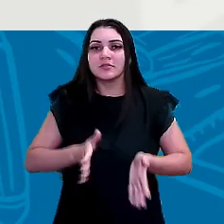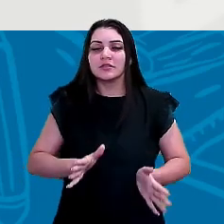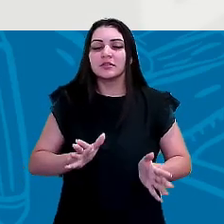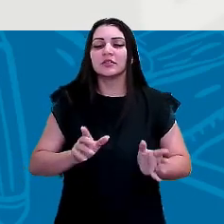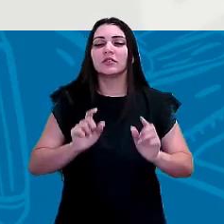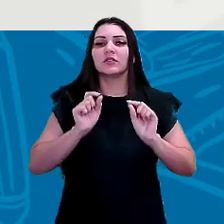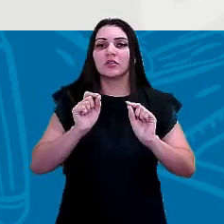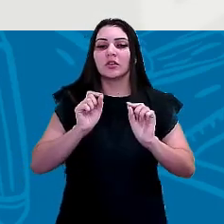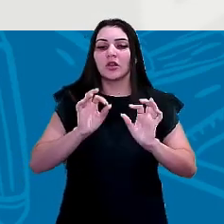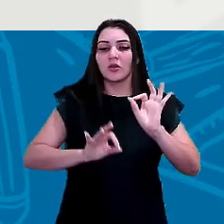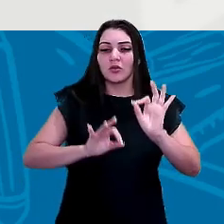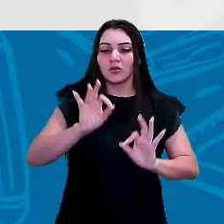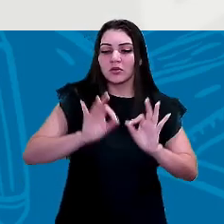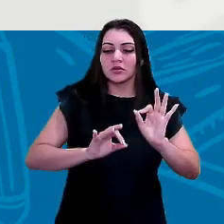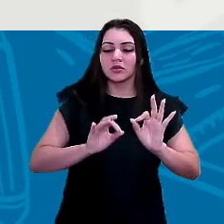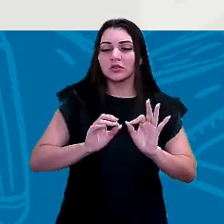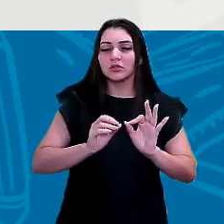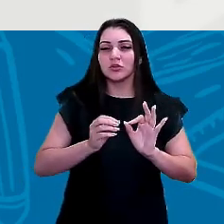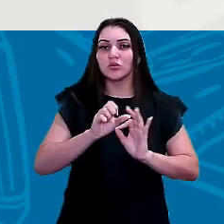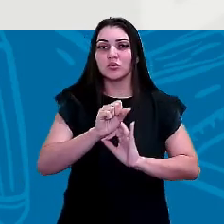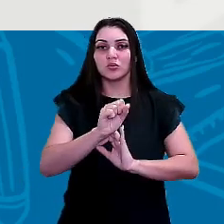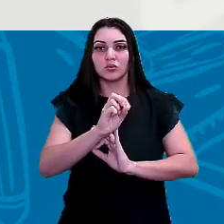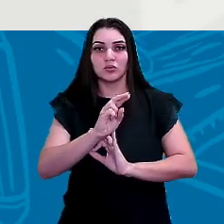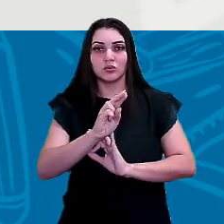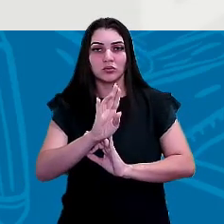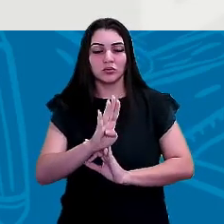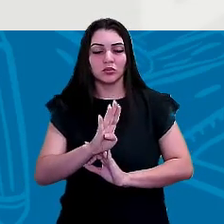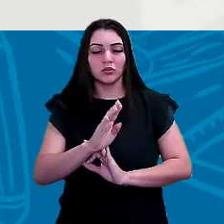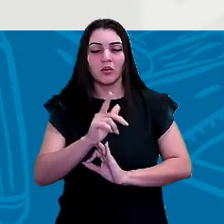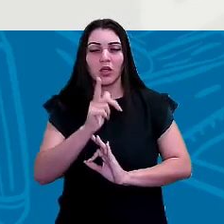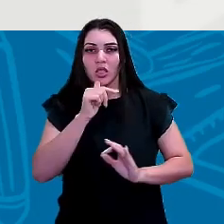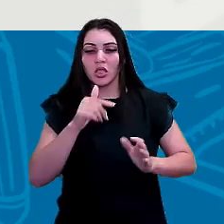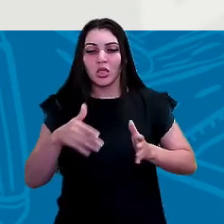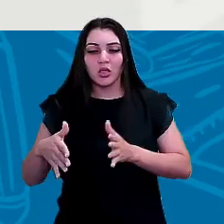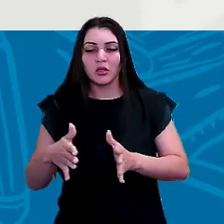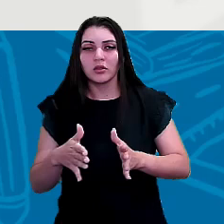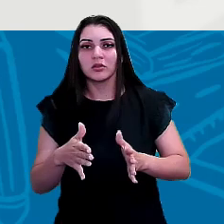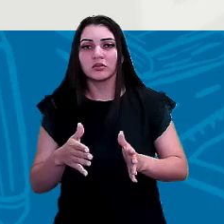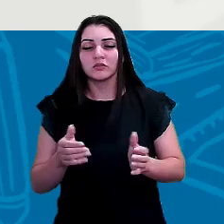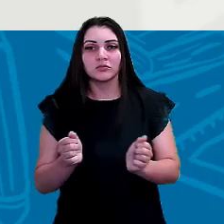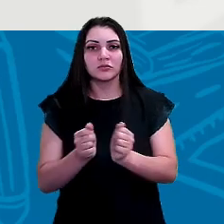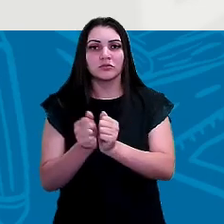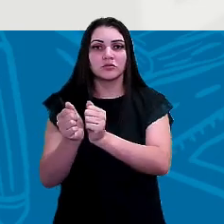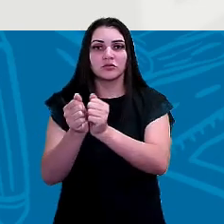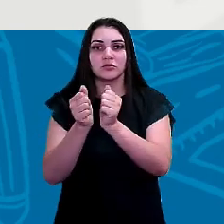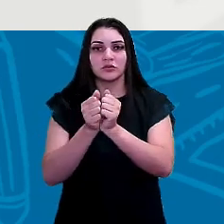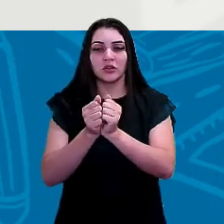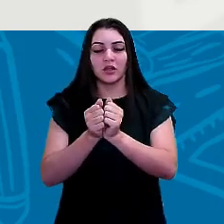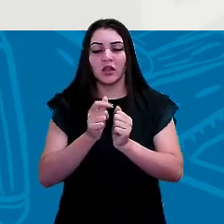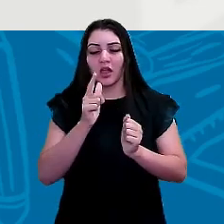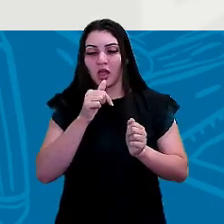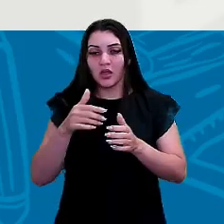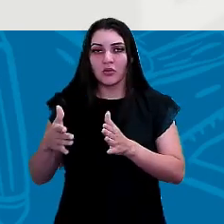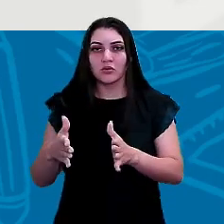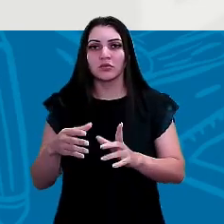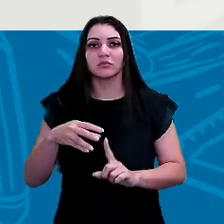vão formando os subafluentes dos rios que vão se juntar formando né? aos rios principais